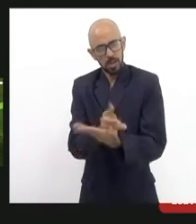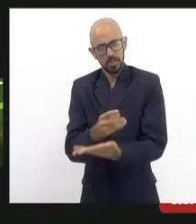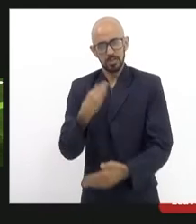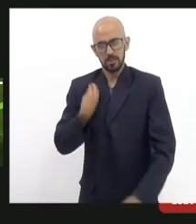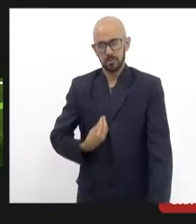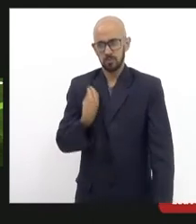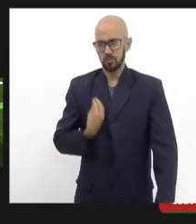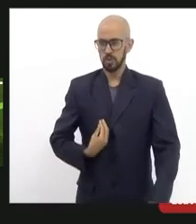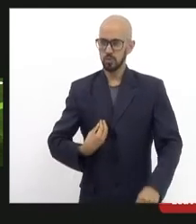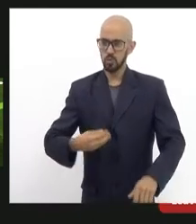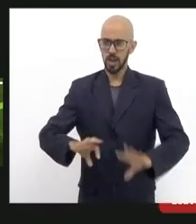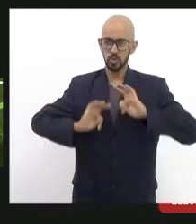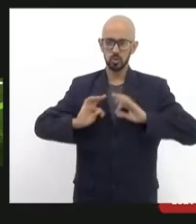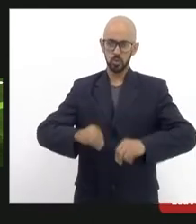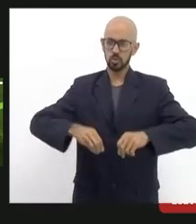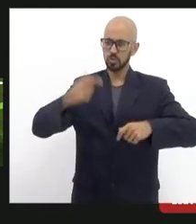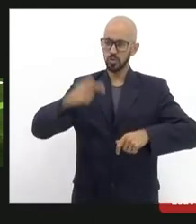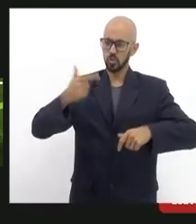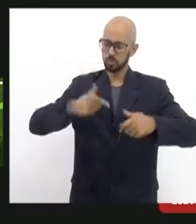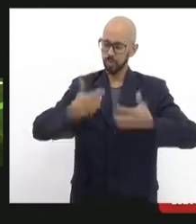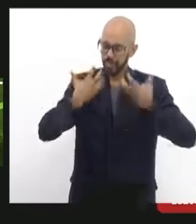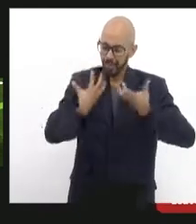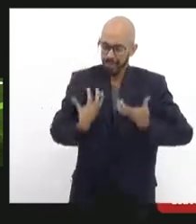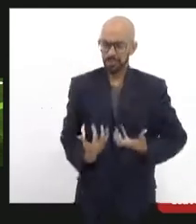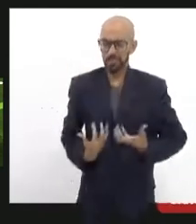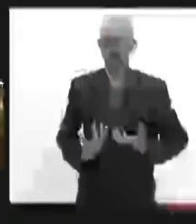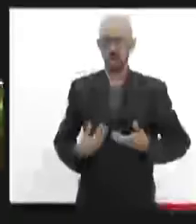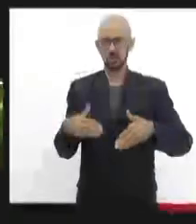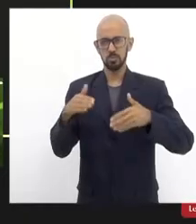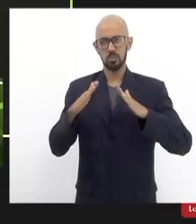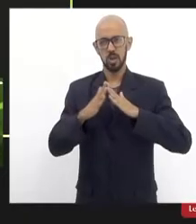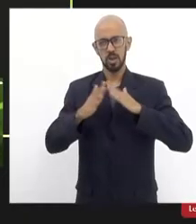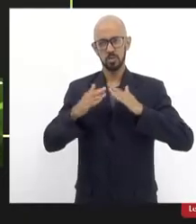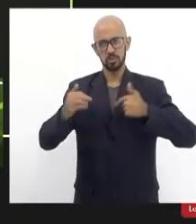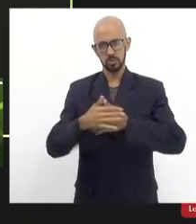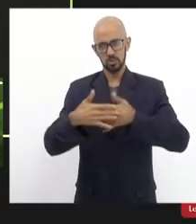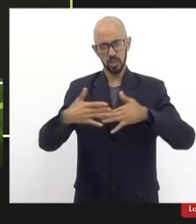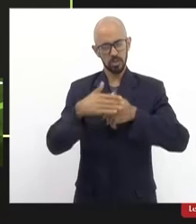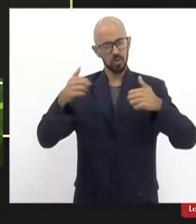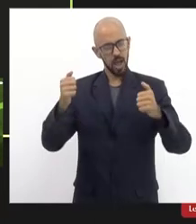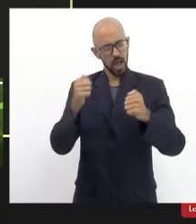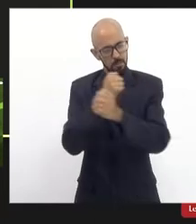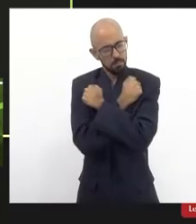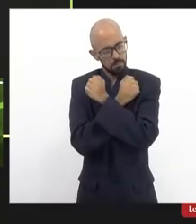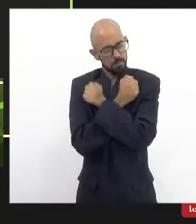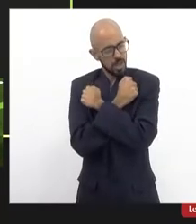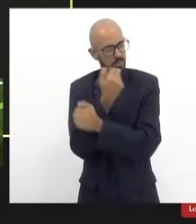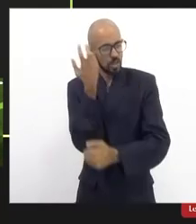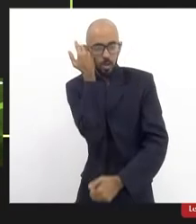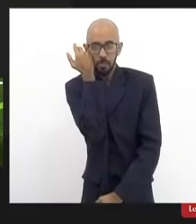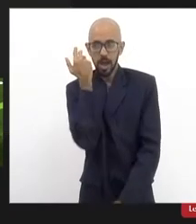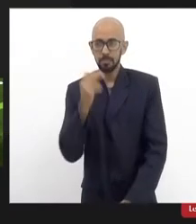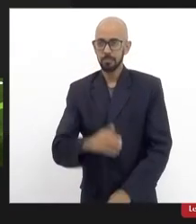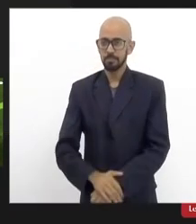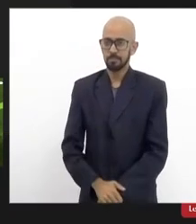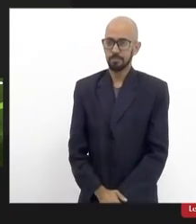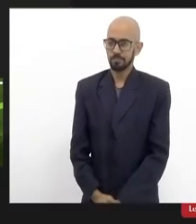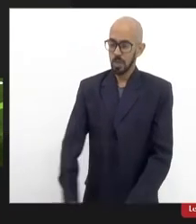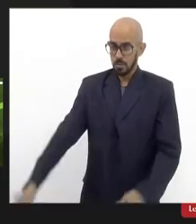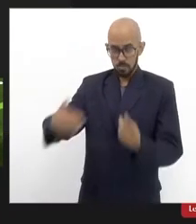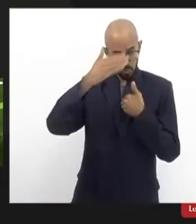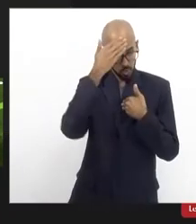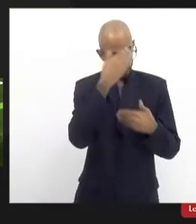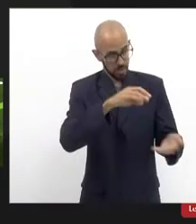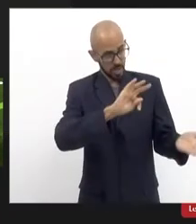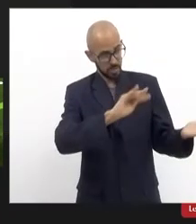incansáveis de Santa Tereza fundamentais na resistência abraço Eleomar muito obrigado Tainá